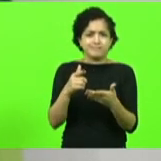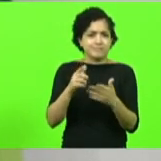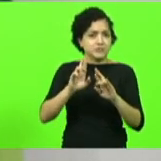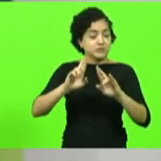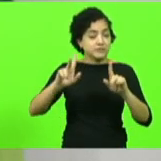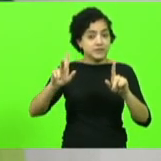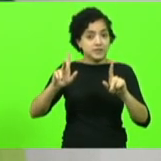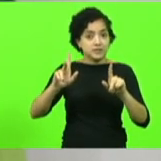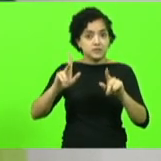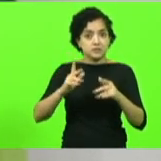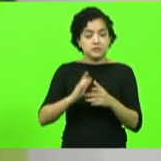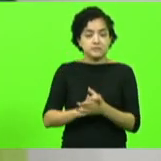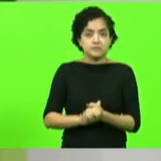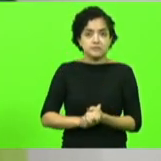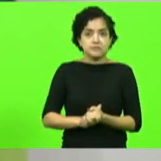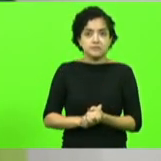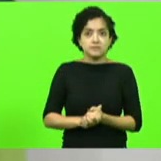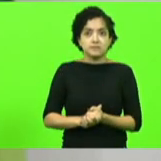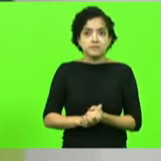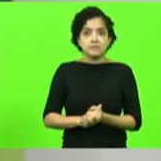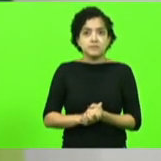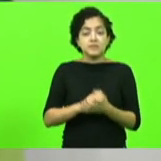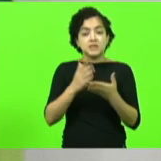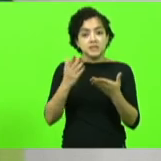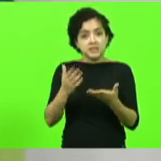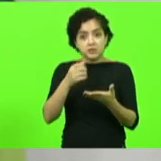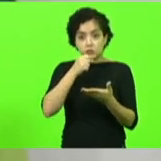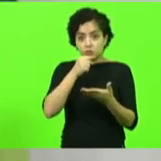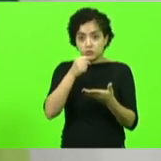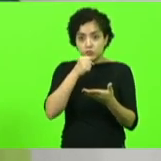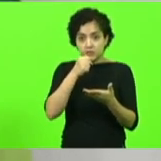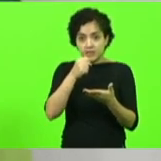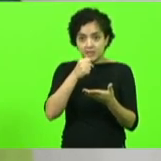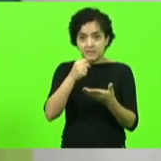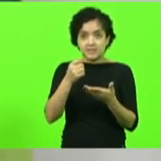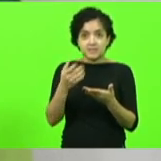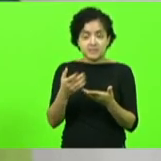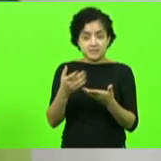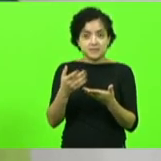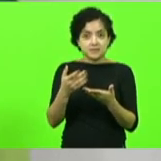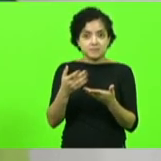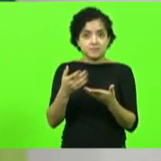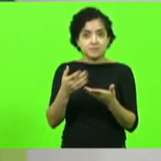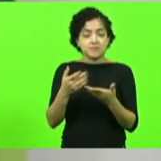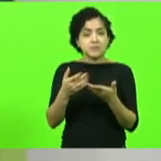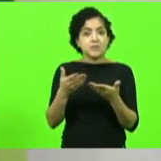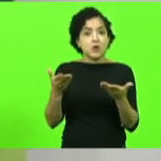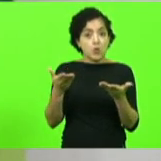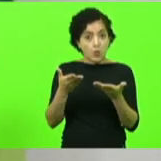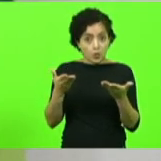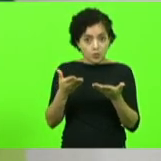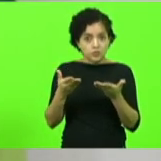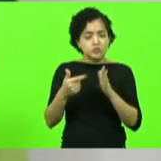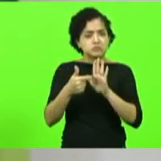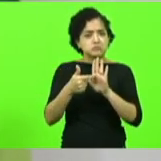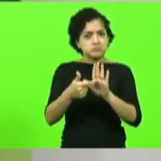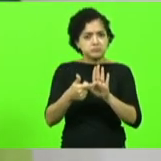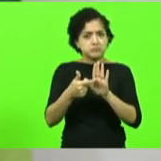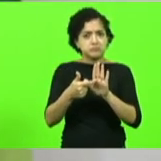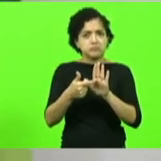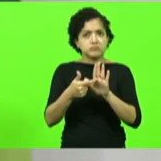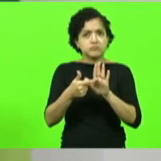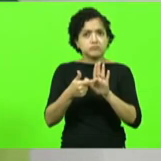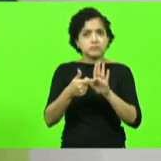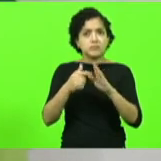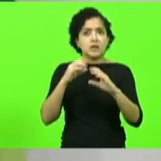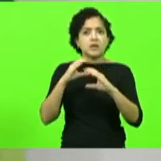e o jornalista Marcelo Lula foi preciso hoje na coluna dele onde está a comunicação